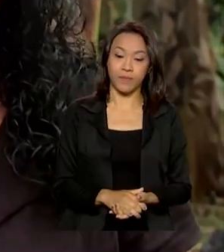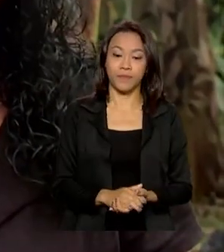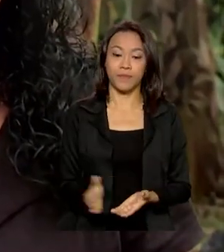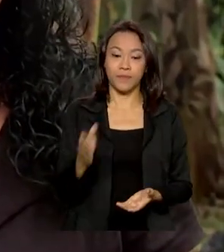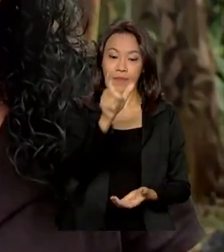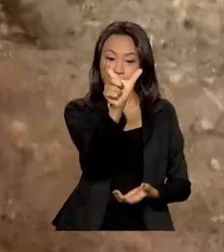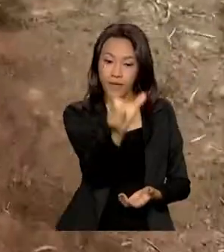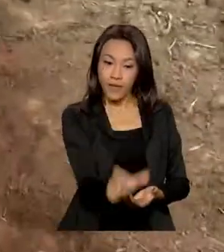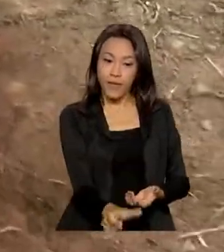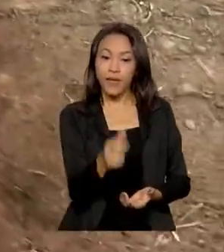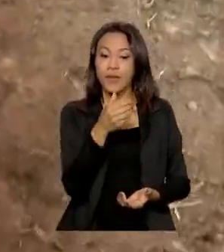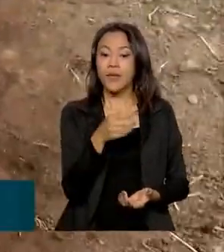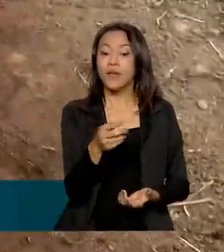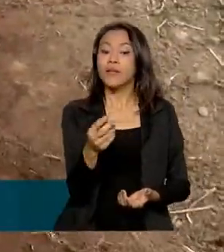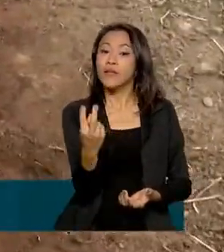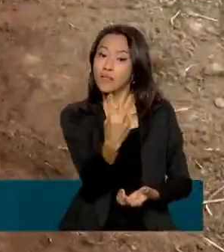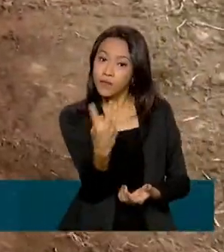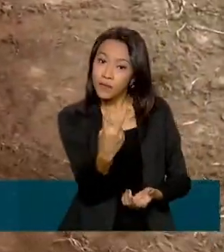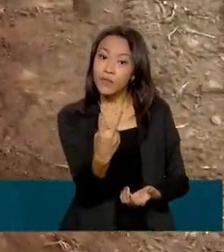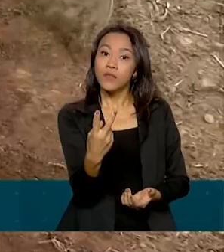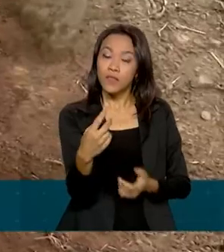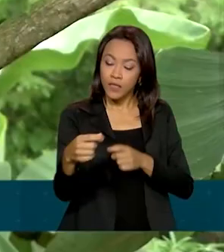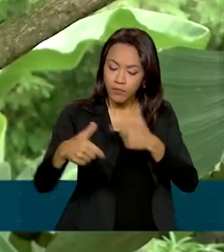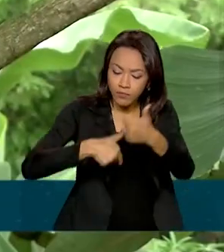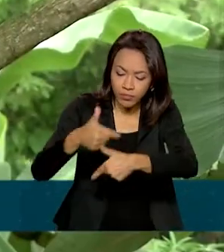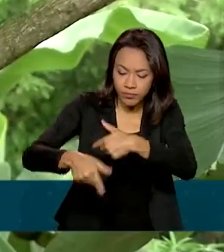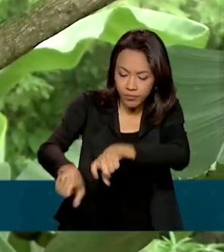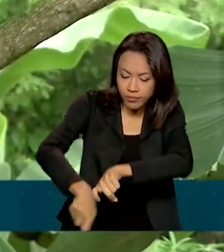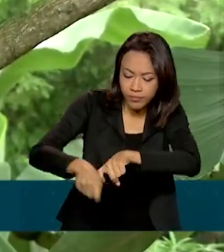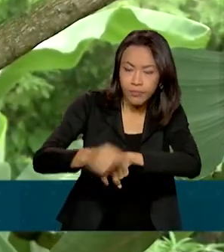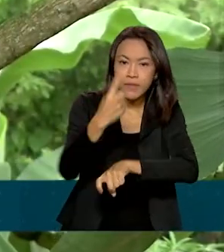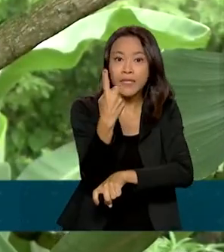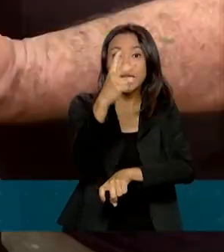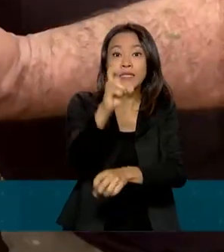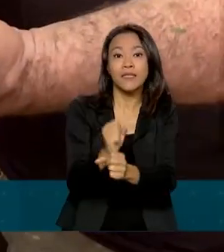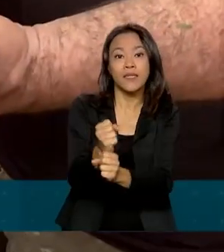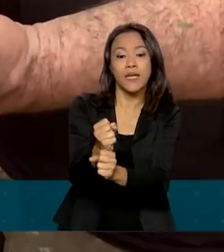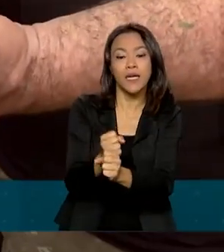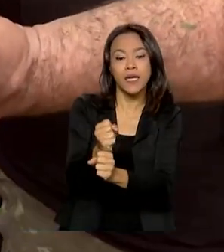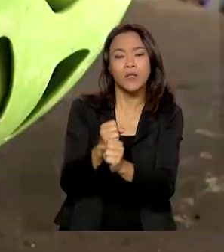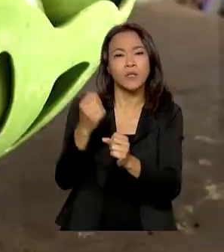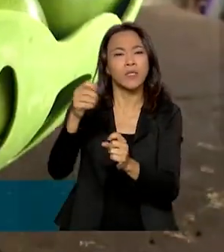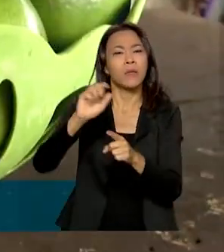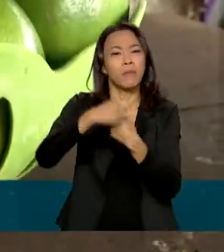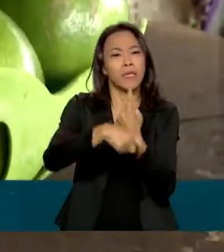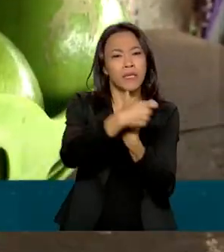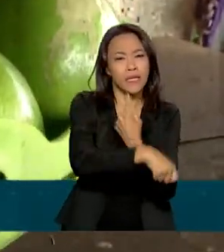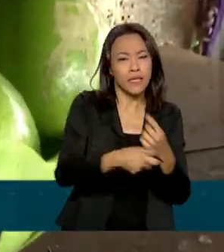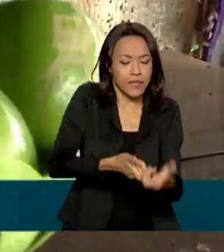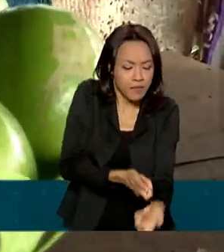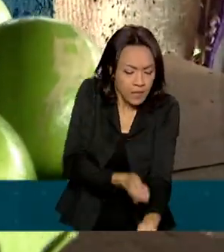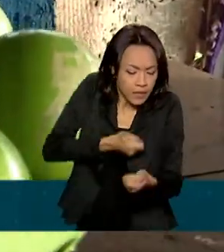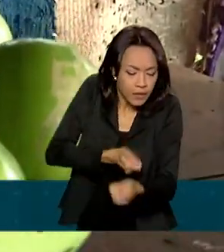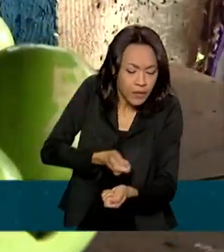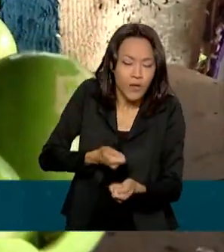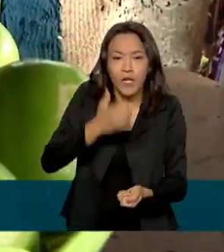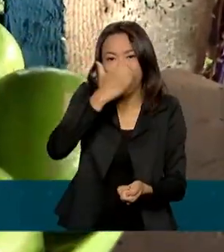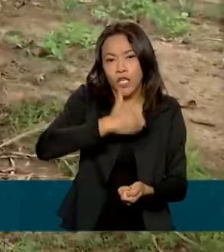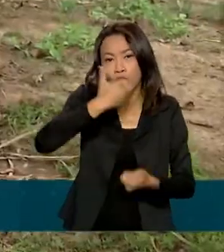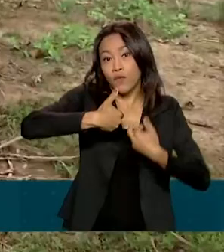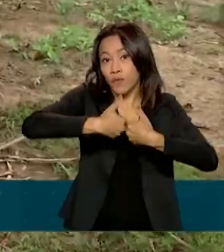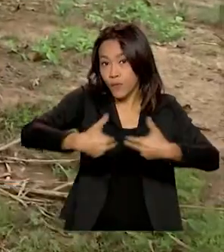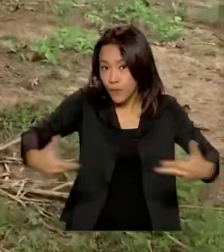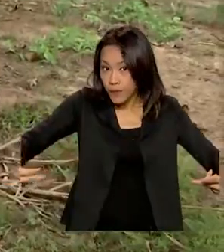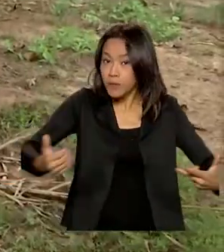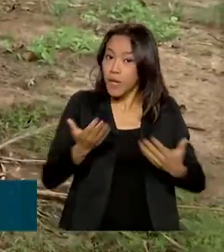Denis e a Selma cultivam essa terra há 15 anos. Plantam banana, mandioca e frutas para consumo próprio.